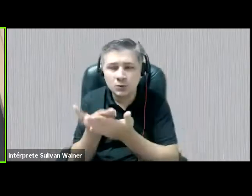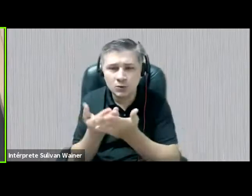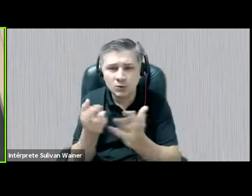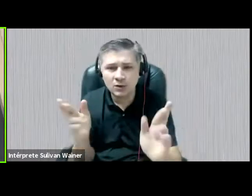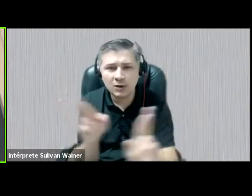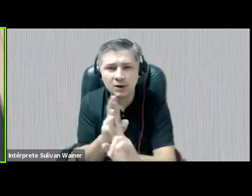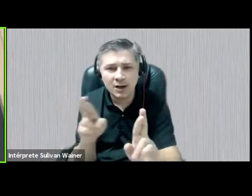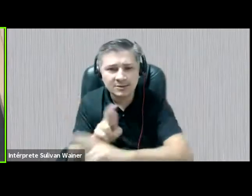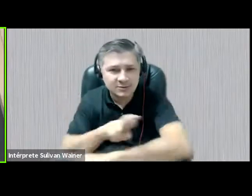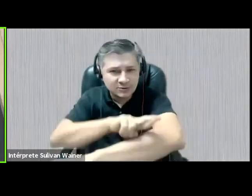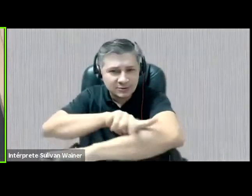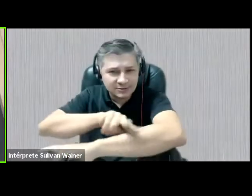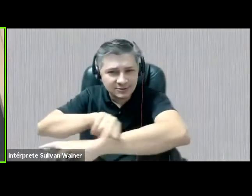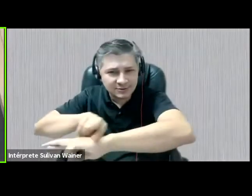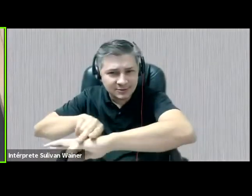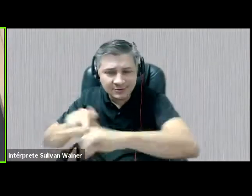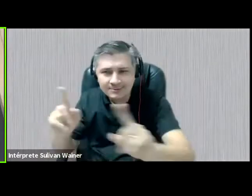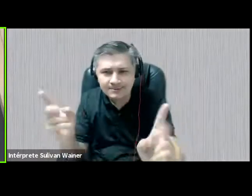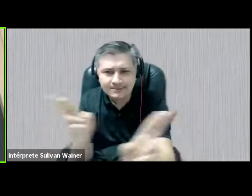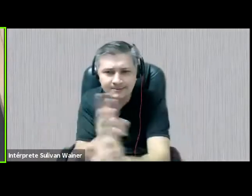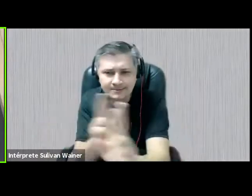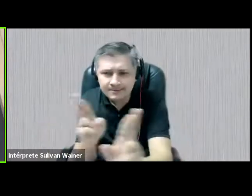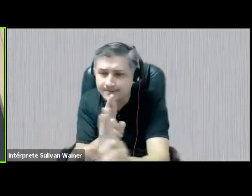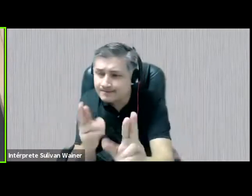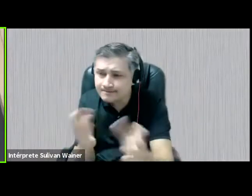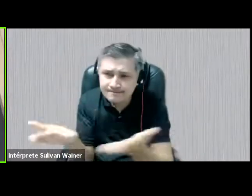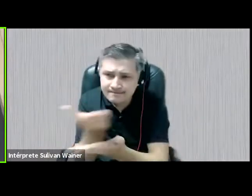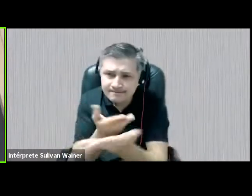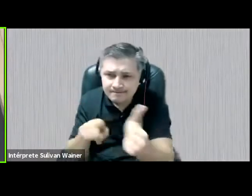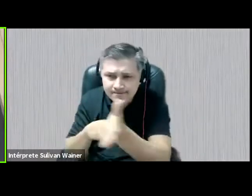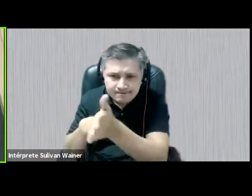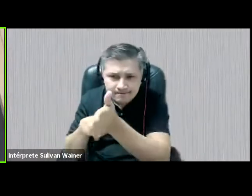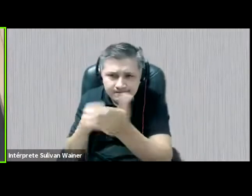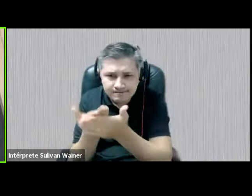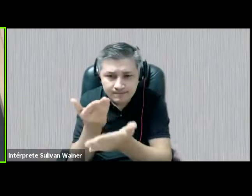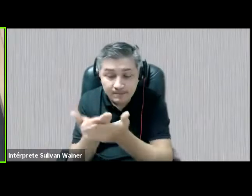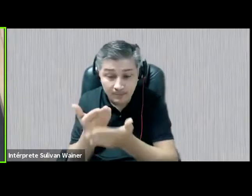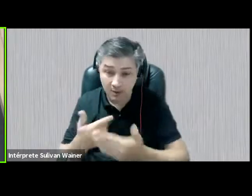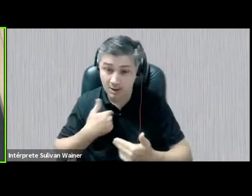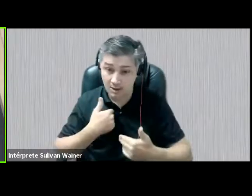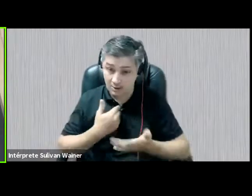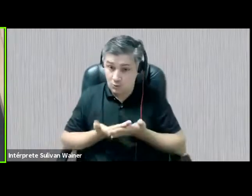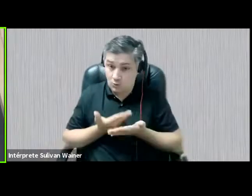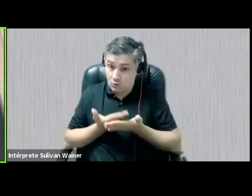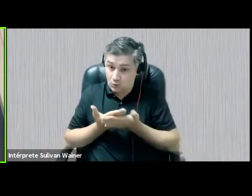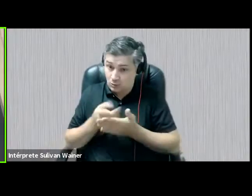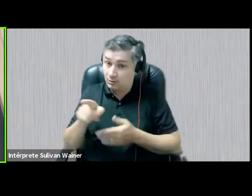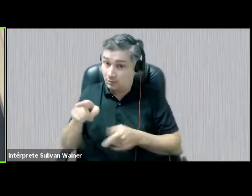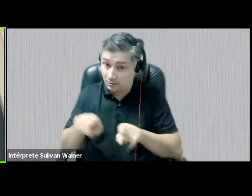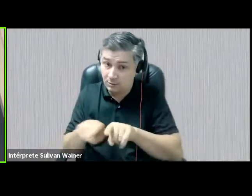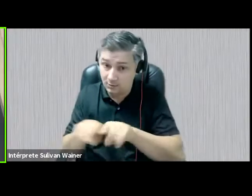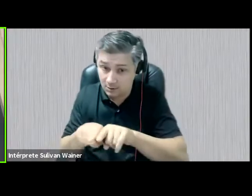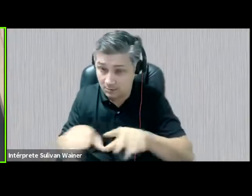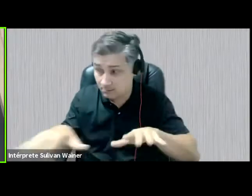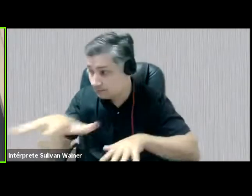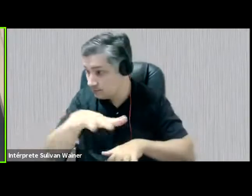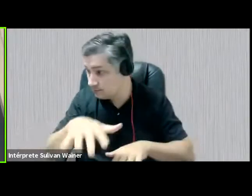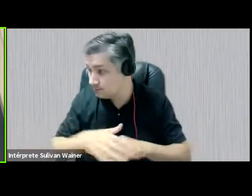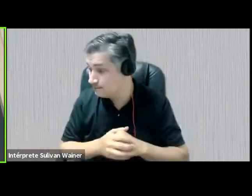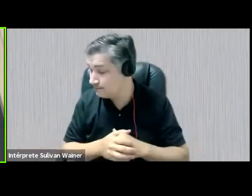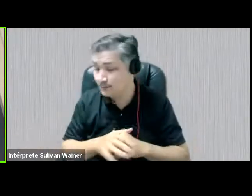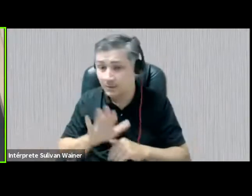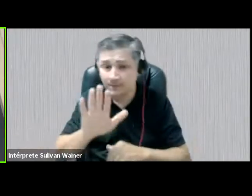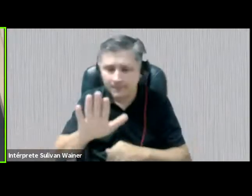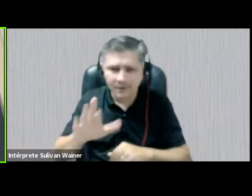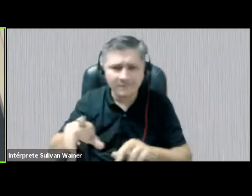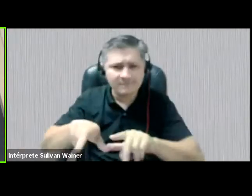que eu tenho leituras também muito incipientes, não considero que eu estou nesse lugar, né, mas os ambos os campos